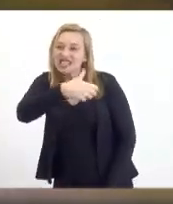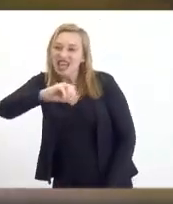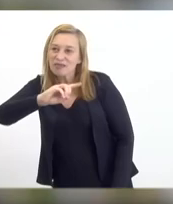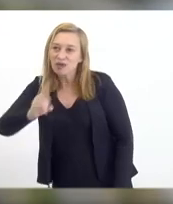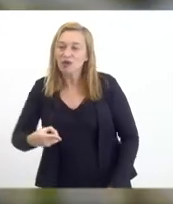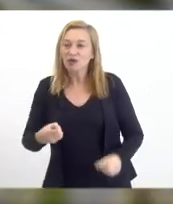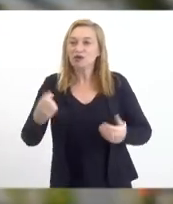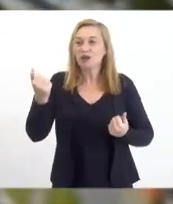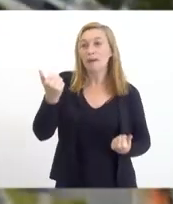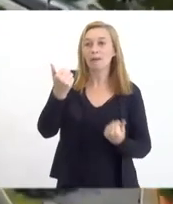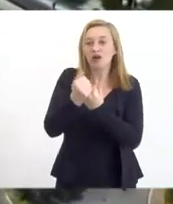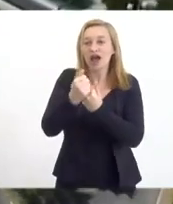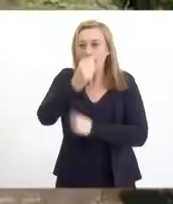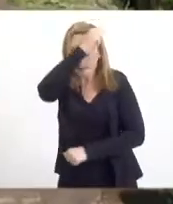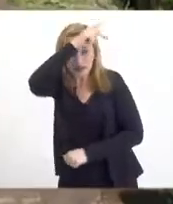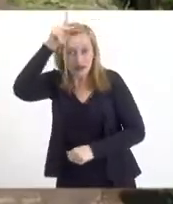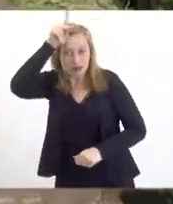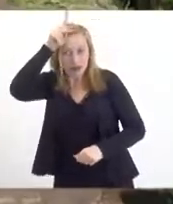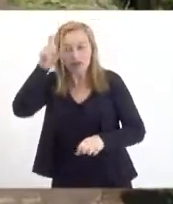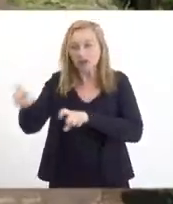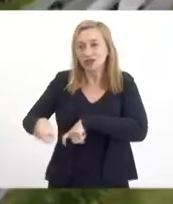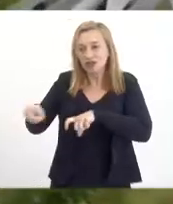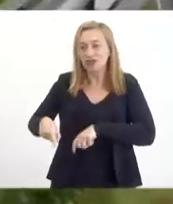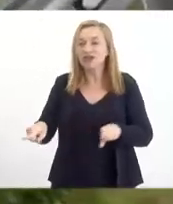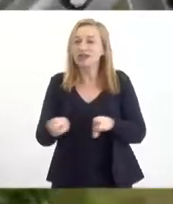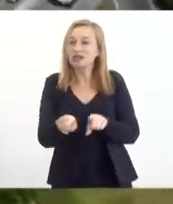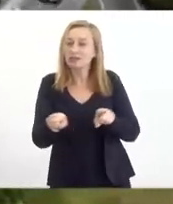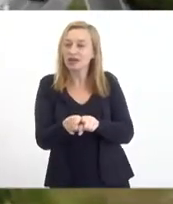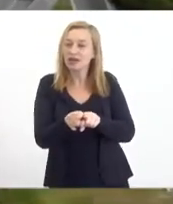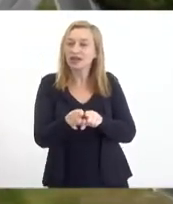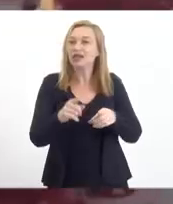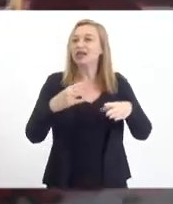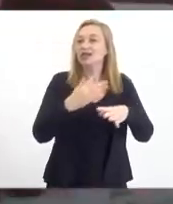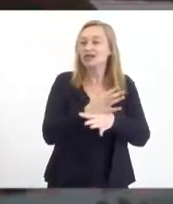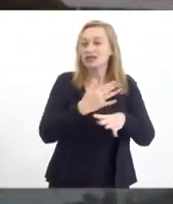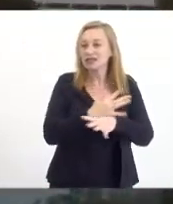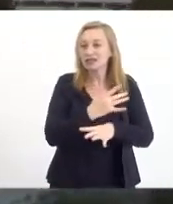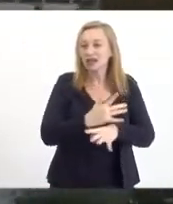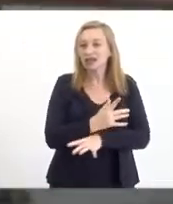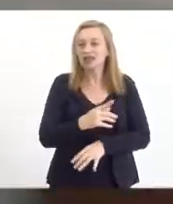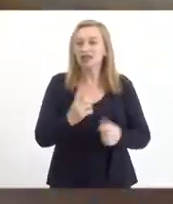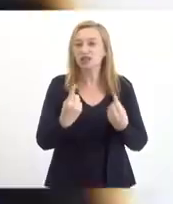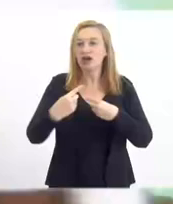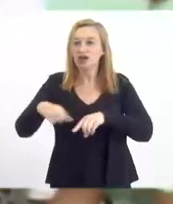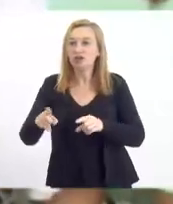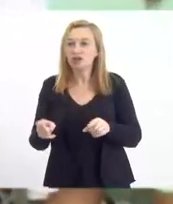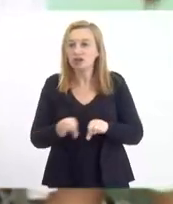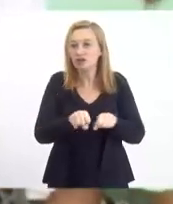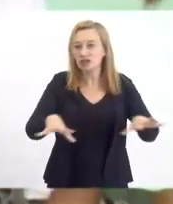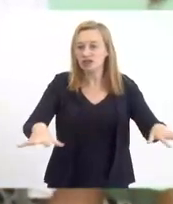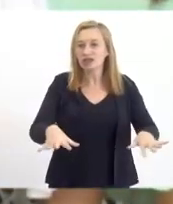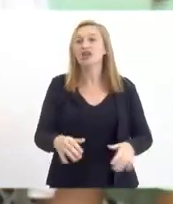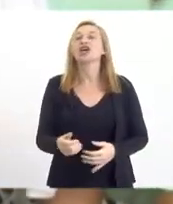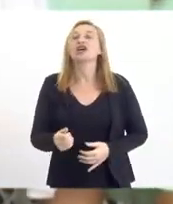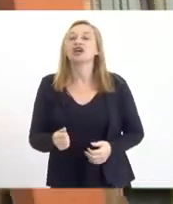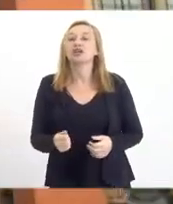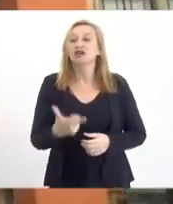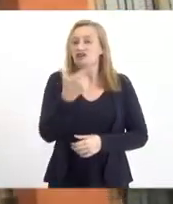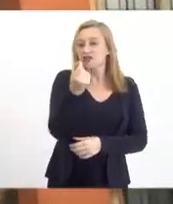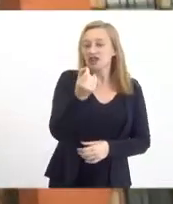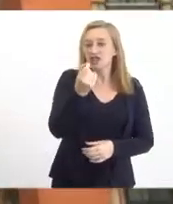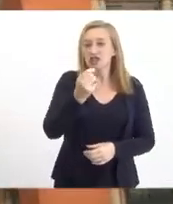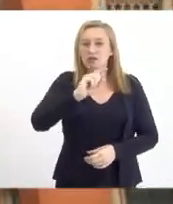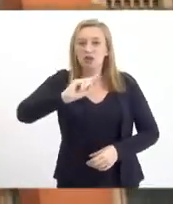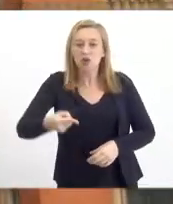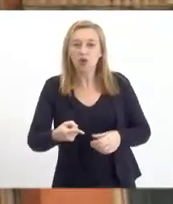prefeituras do interior e da região metropolitana em ações contra a Covid-19. 20 milhões para projetos